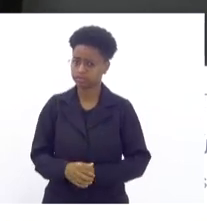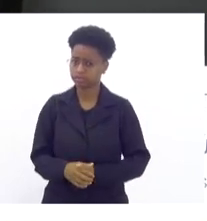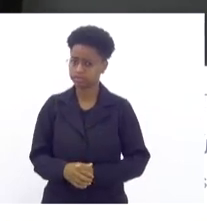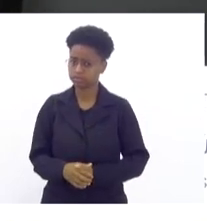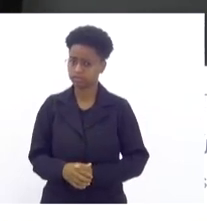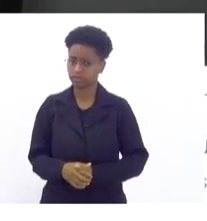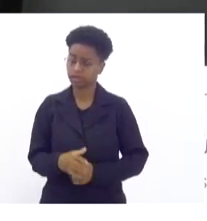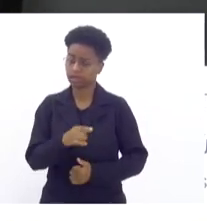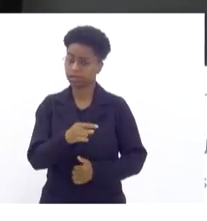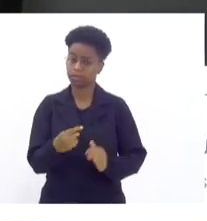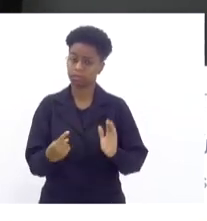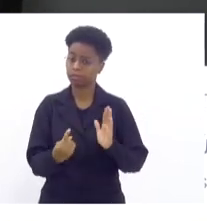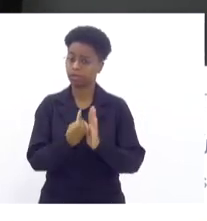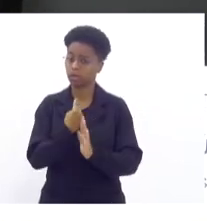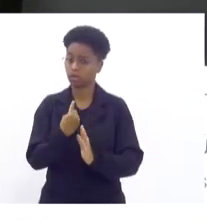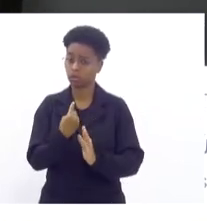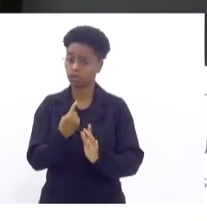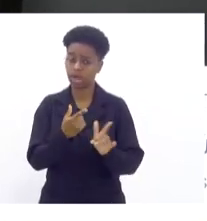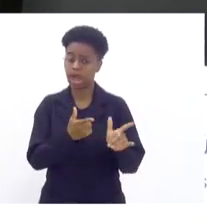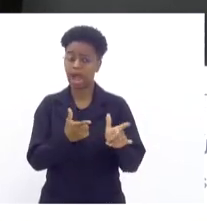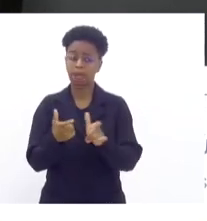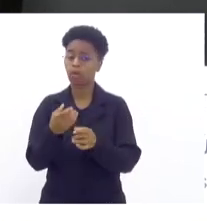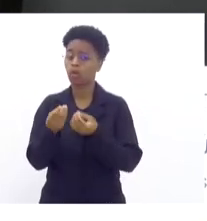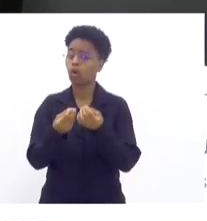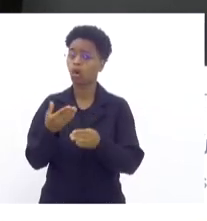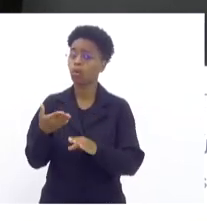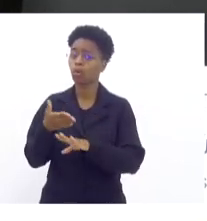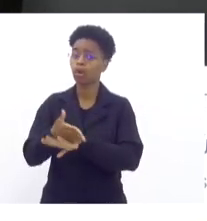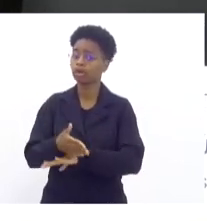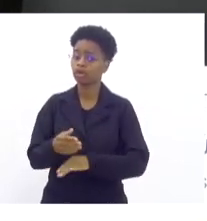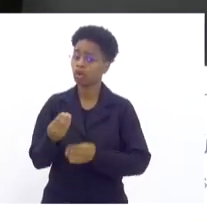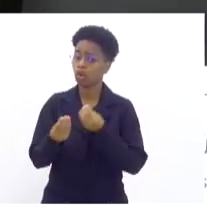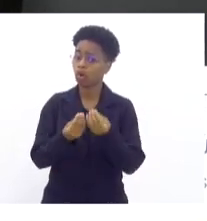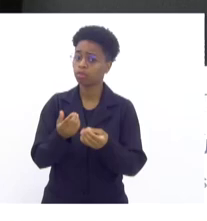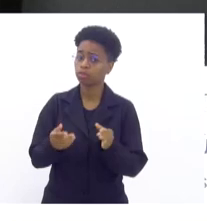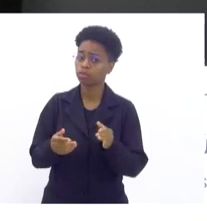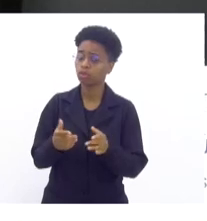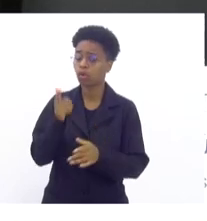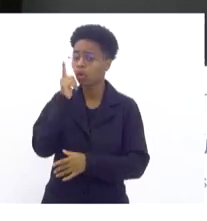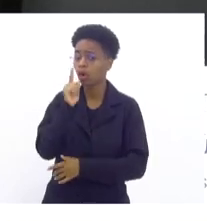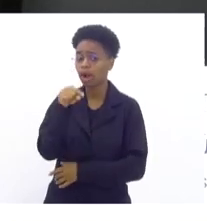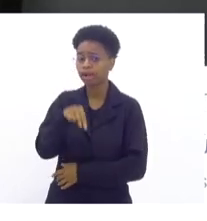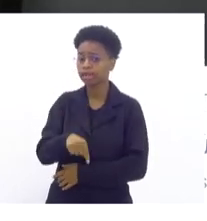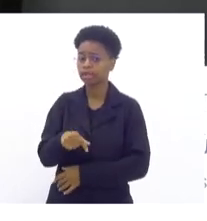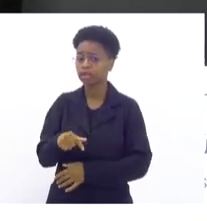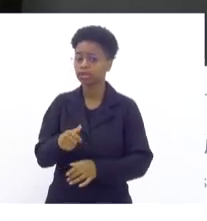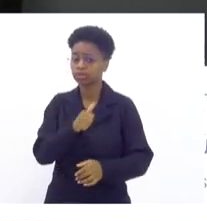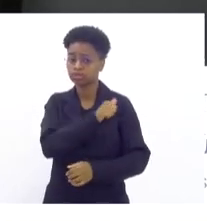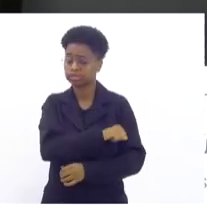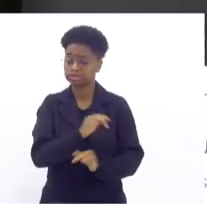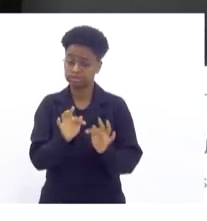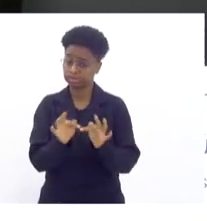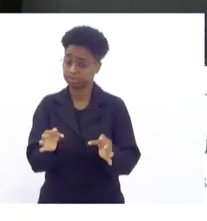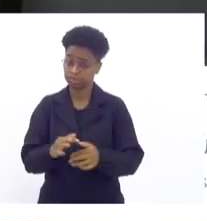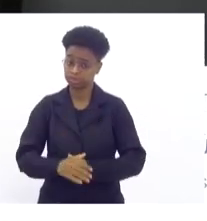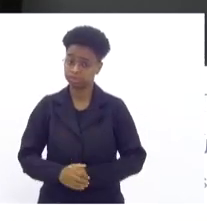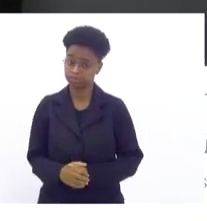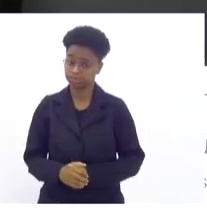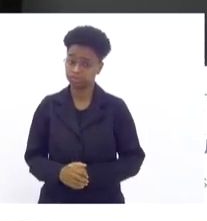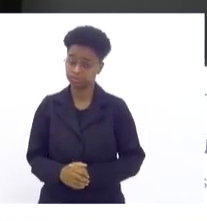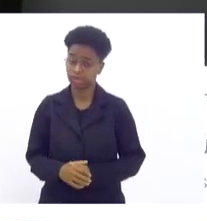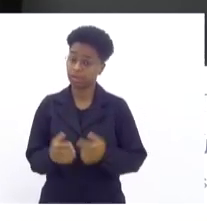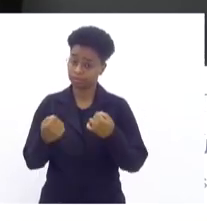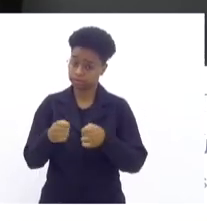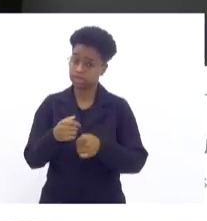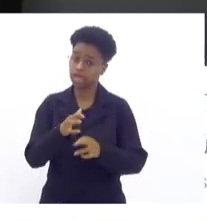pergunta como essas armas entram aqui no nosso estado, é simples, tem que ter responsabilidade,